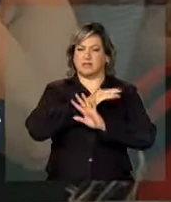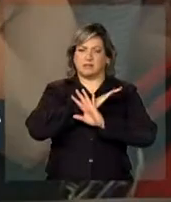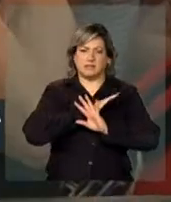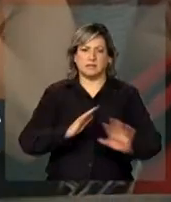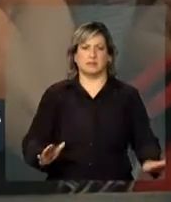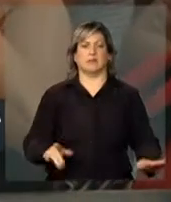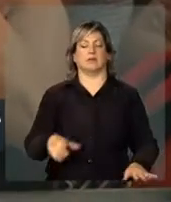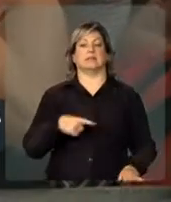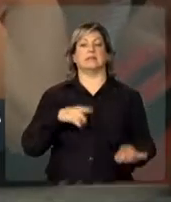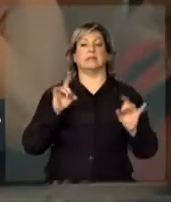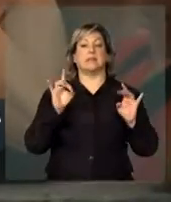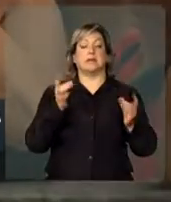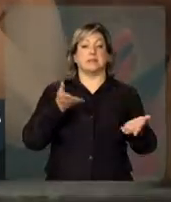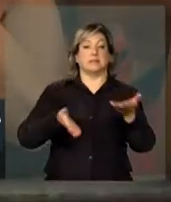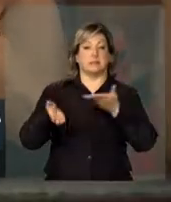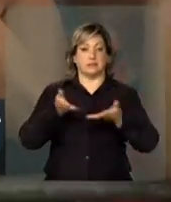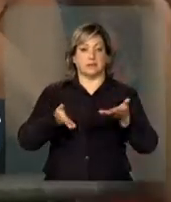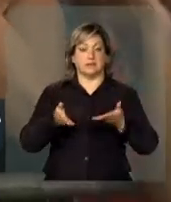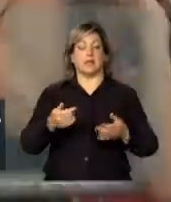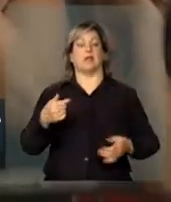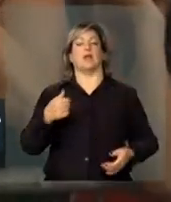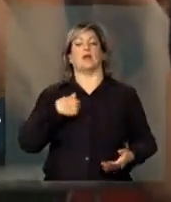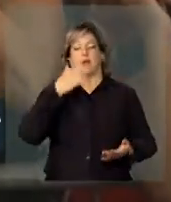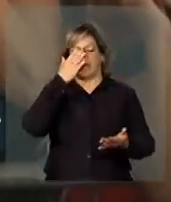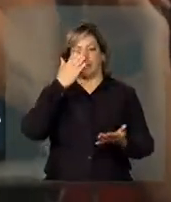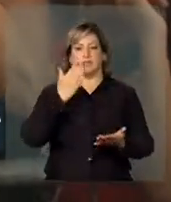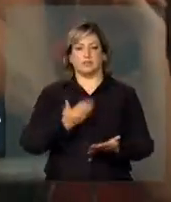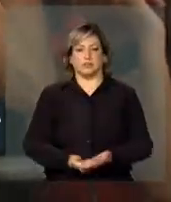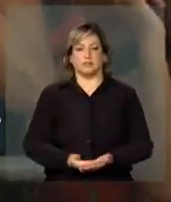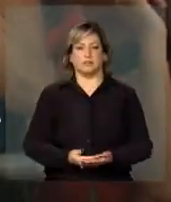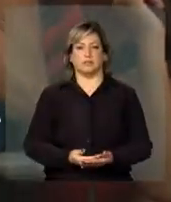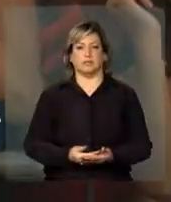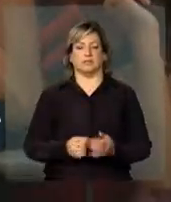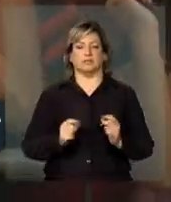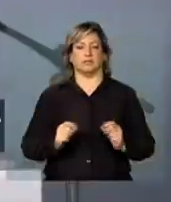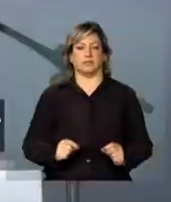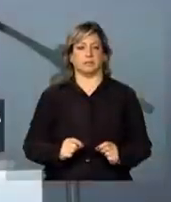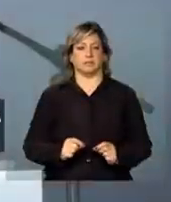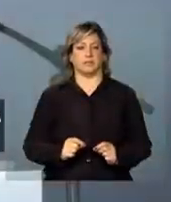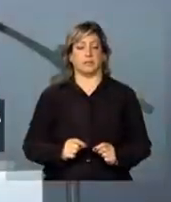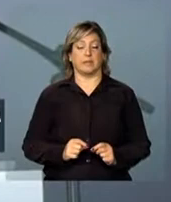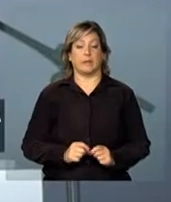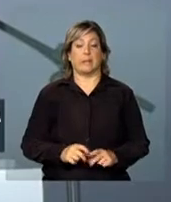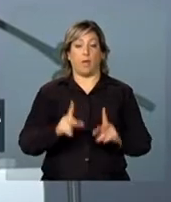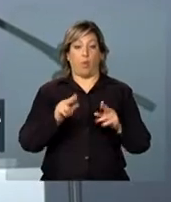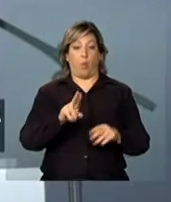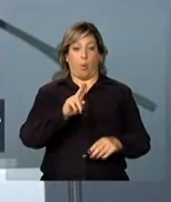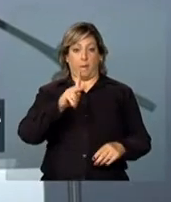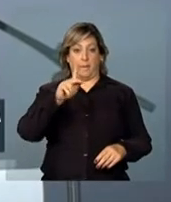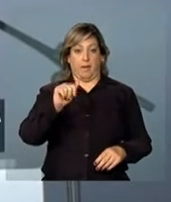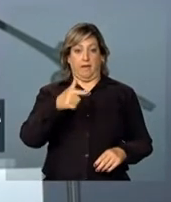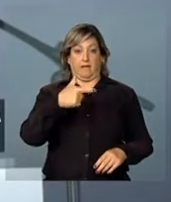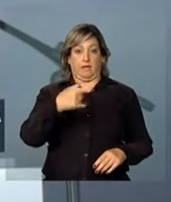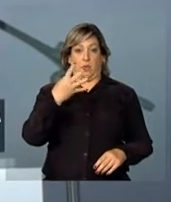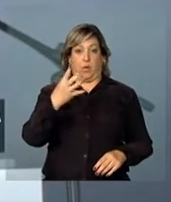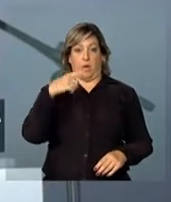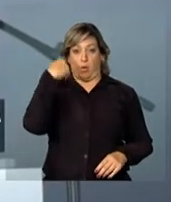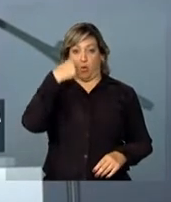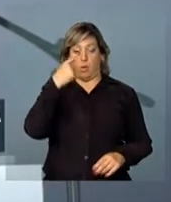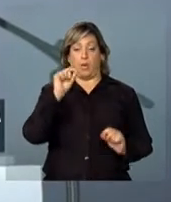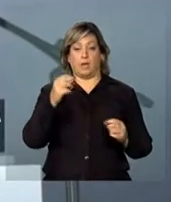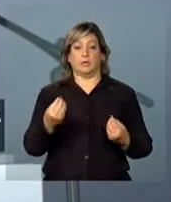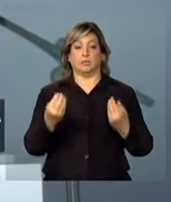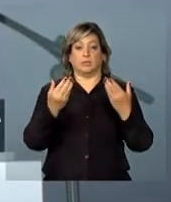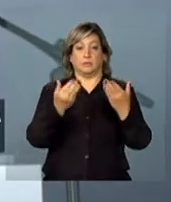de especialidades. E eu não tenho dúvida, viu, querido prefeito Fernando Haddad, assim como a UPA 24 Horas, que